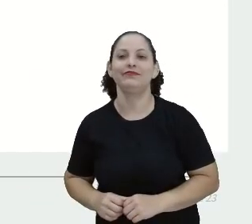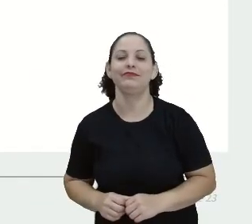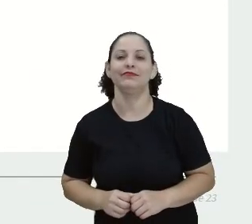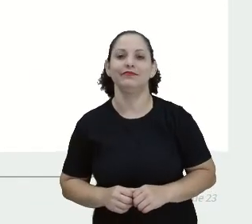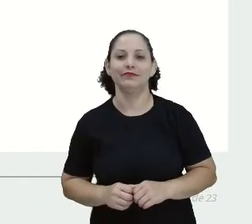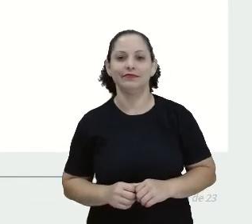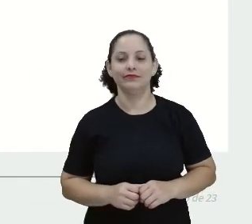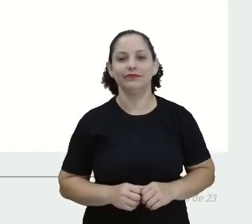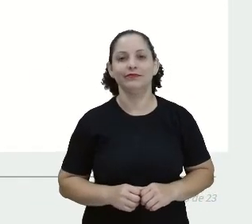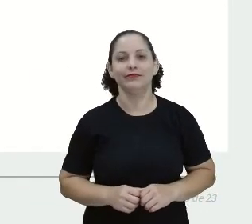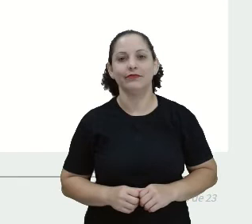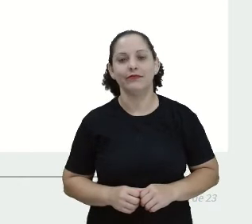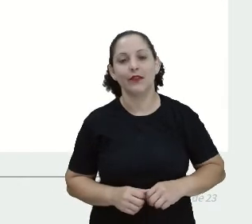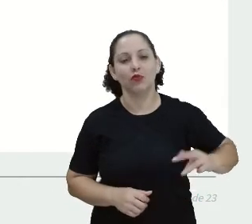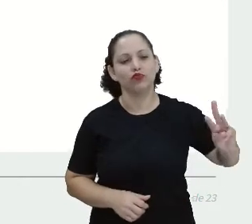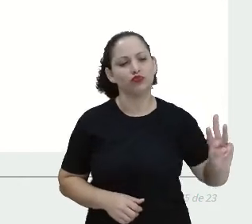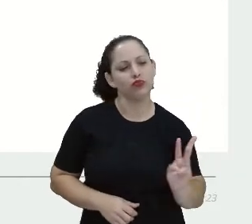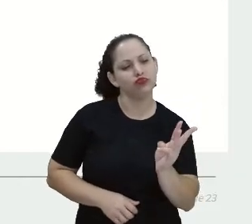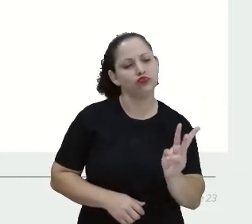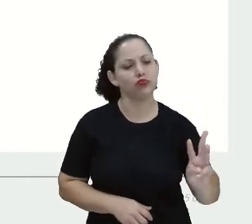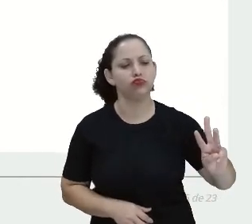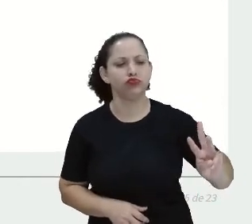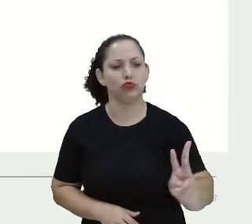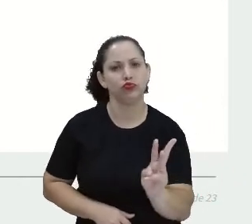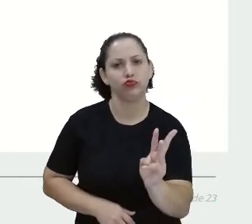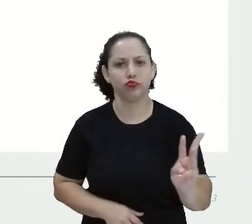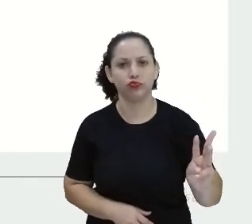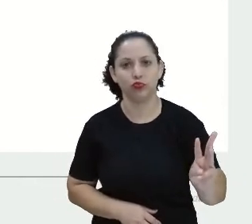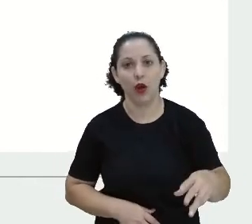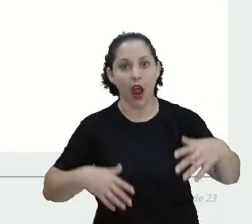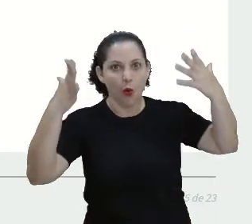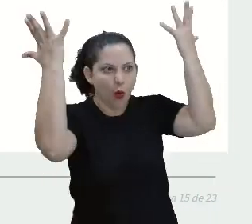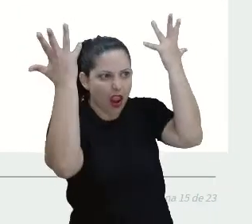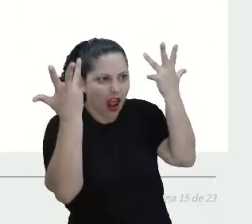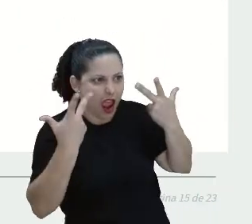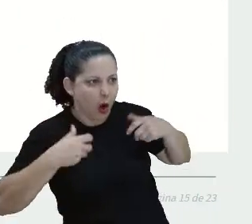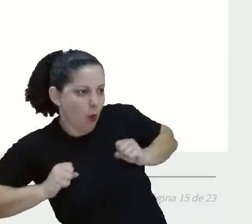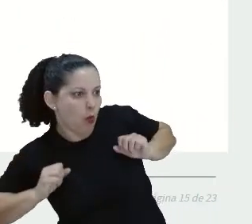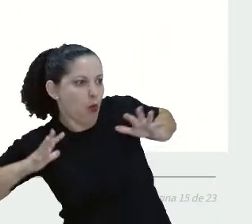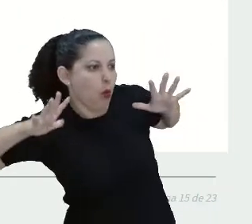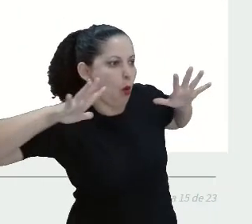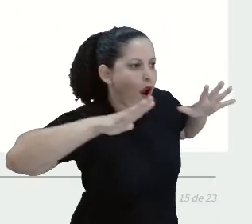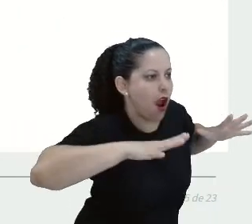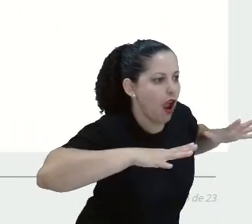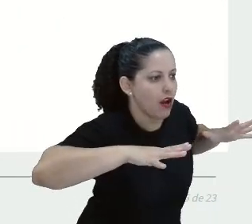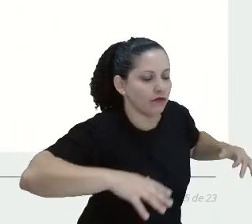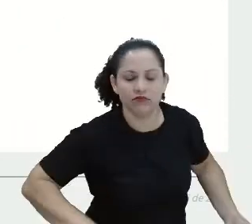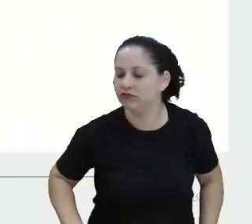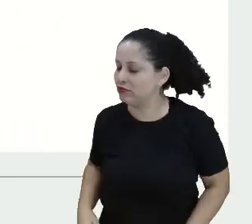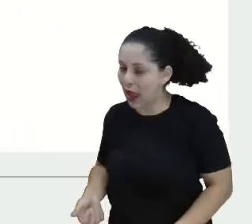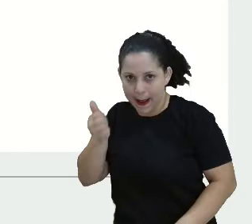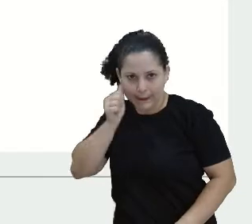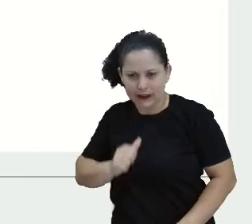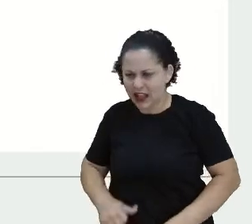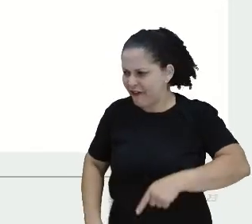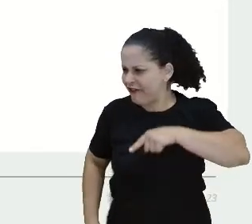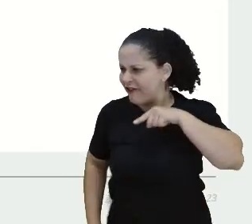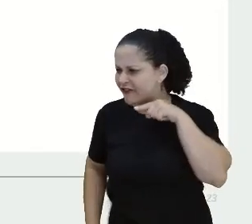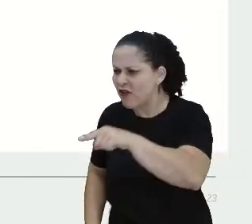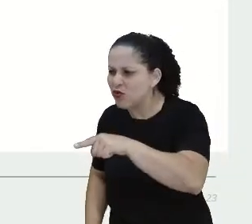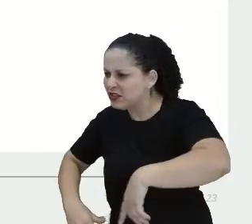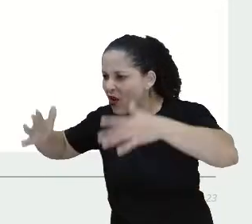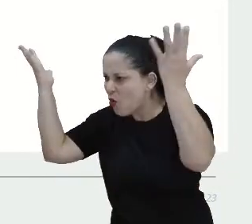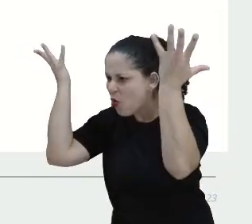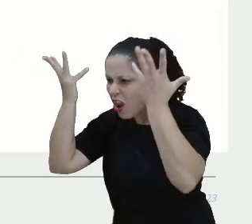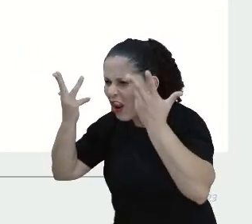No caminho, o Leão atacou o Totó. Você é um Leão covarde, gritou Dorothy,